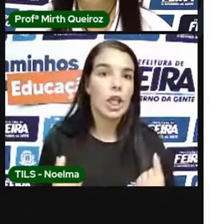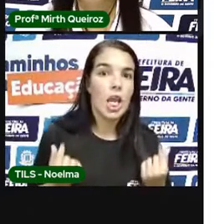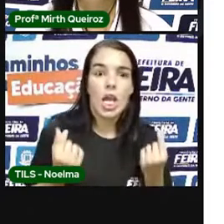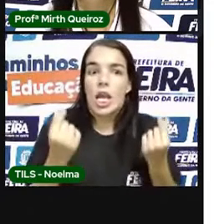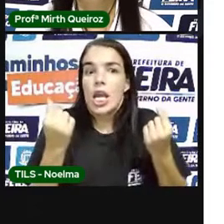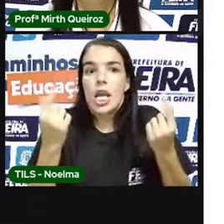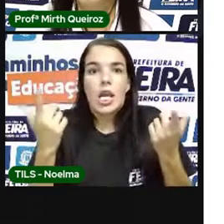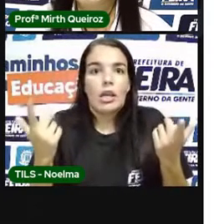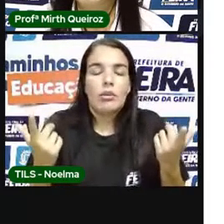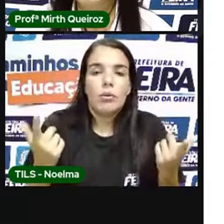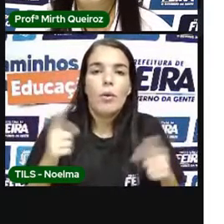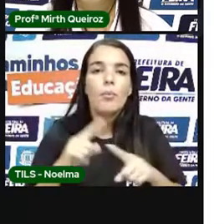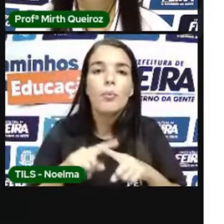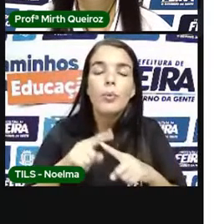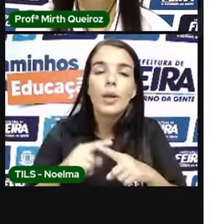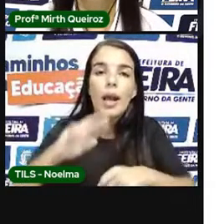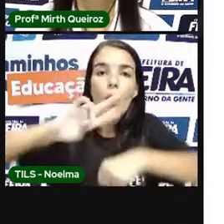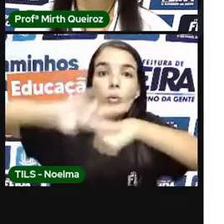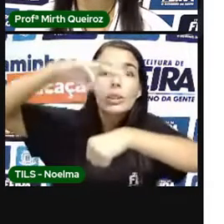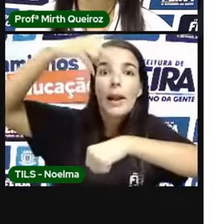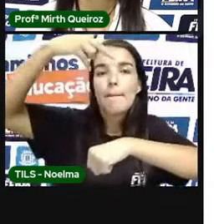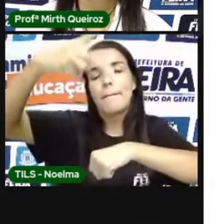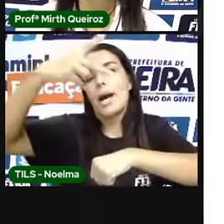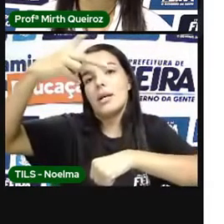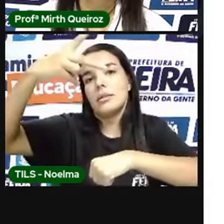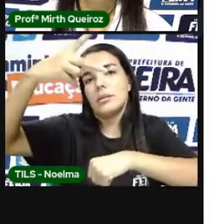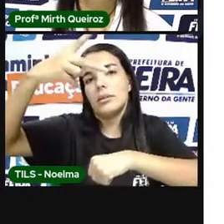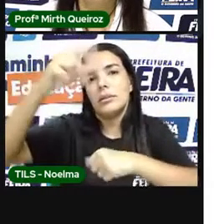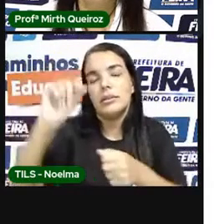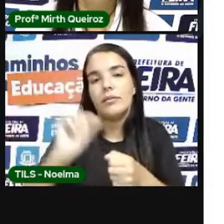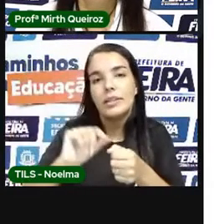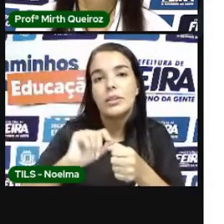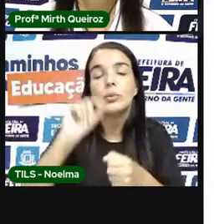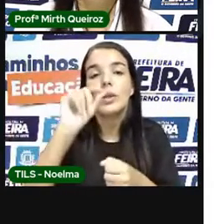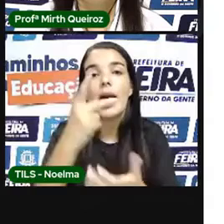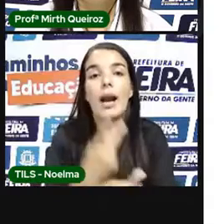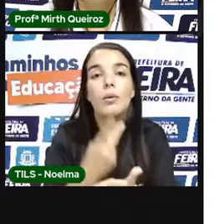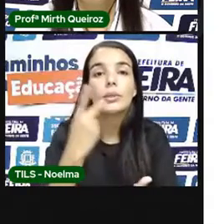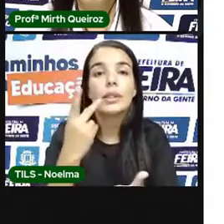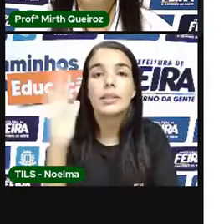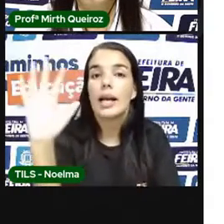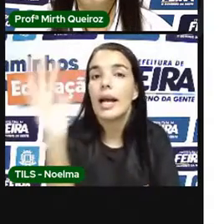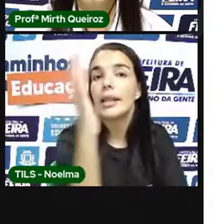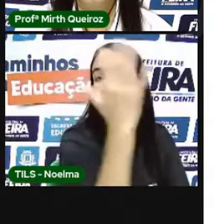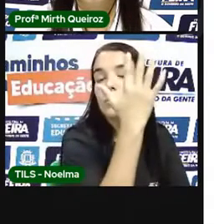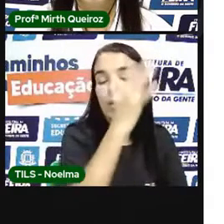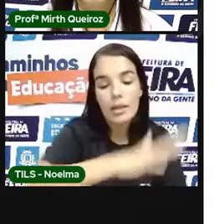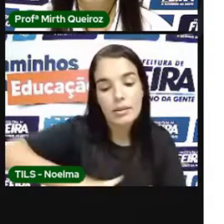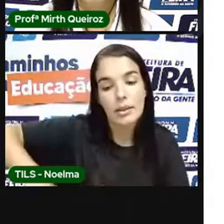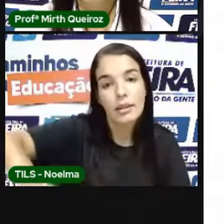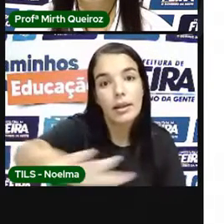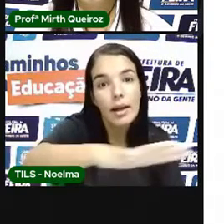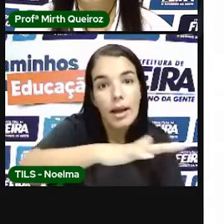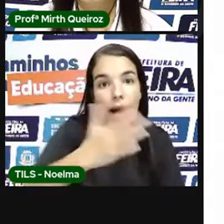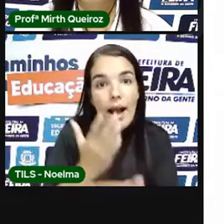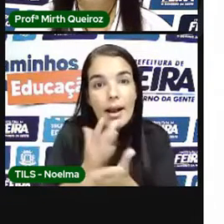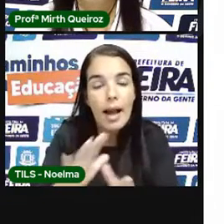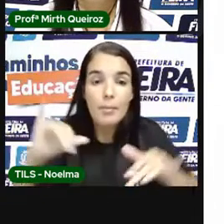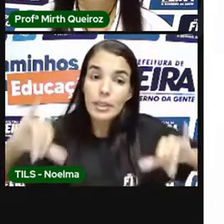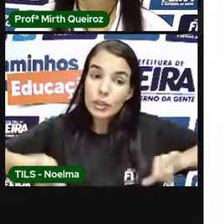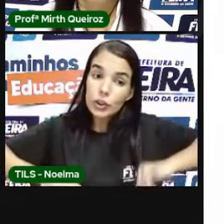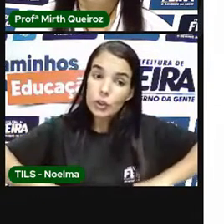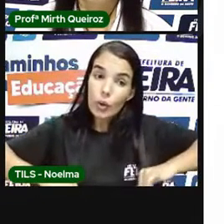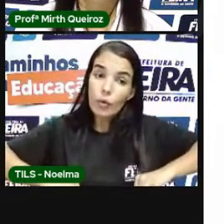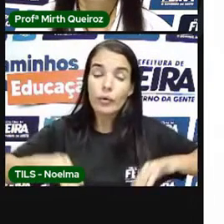Que ultrapassa os limites E acaba agredindo a mãe natureza E aí a gente